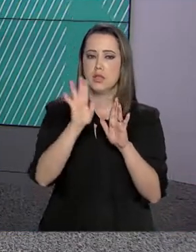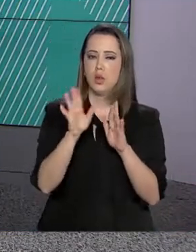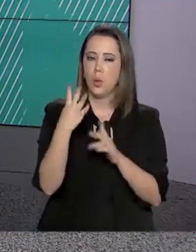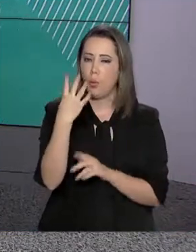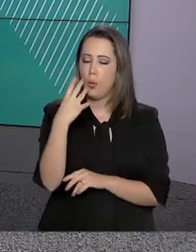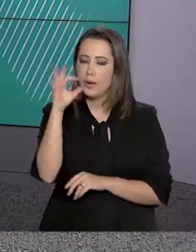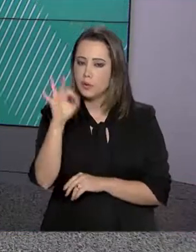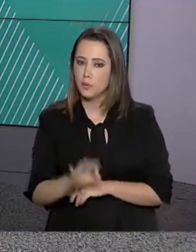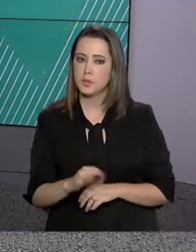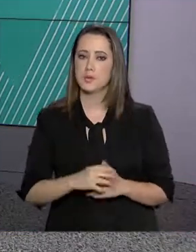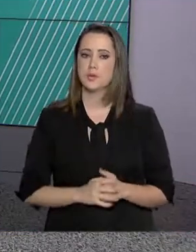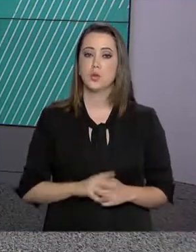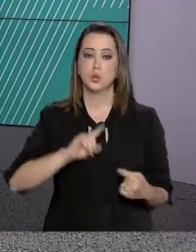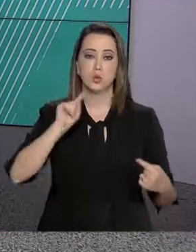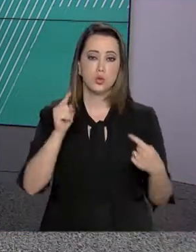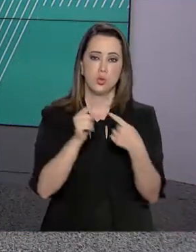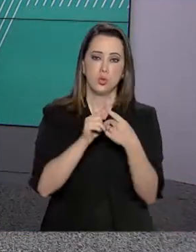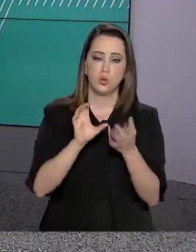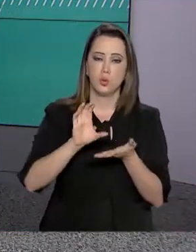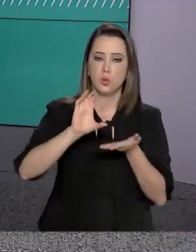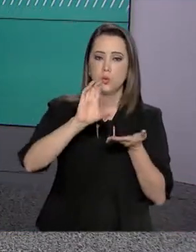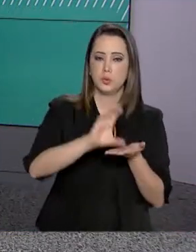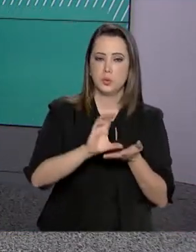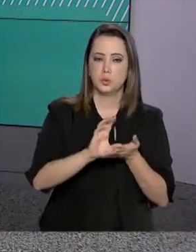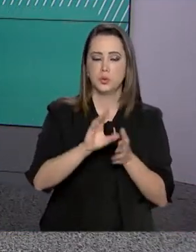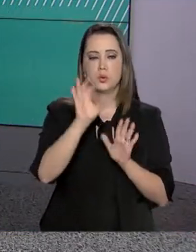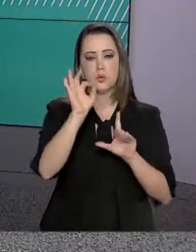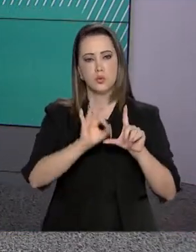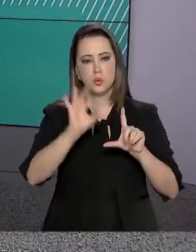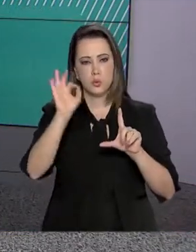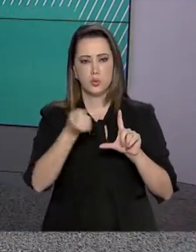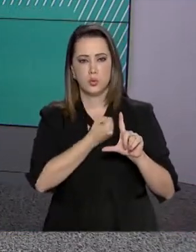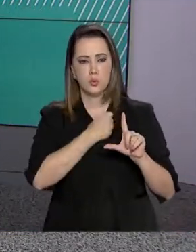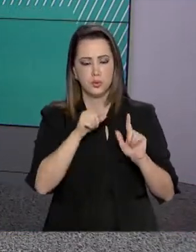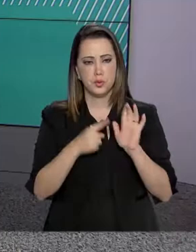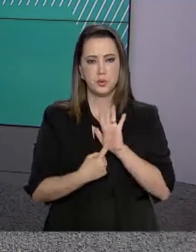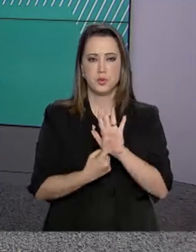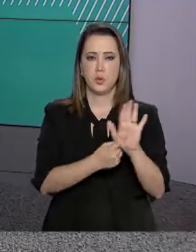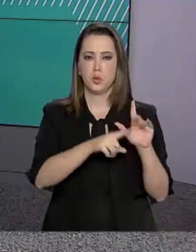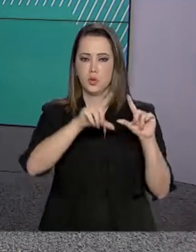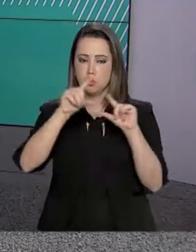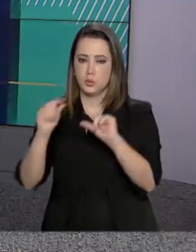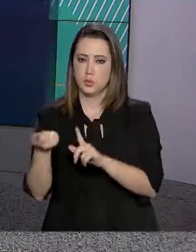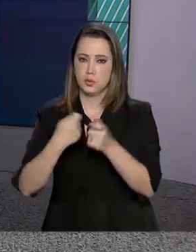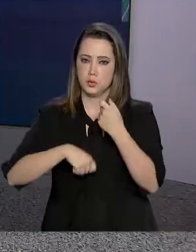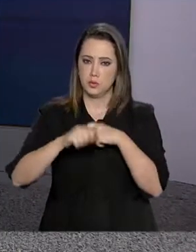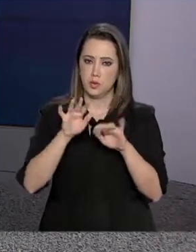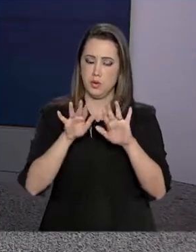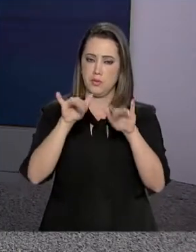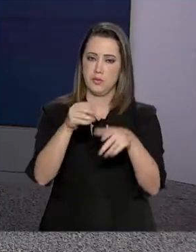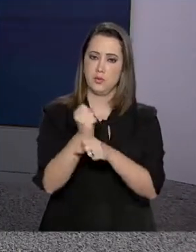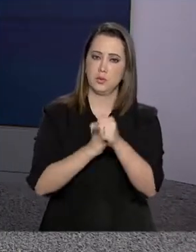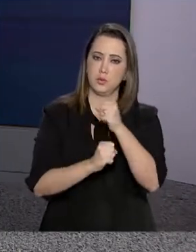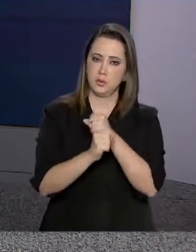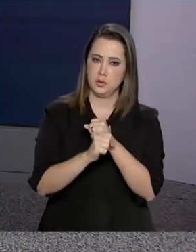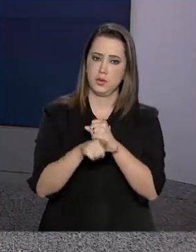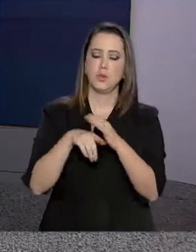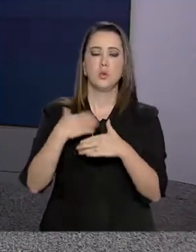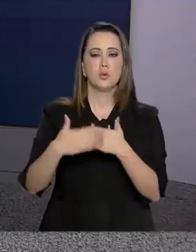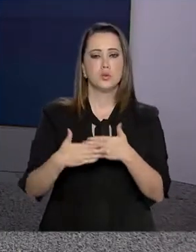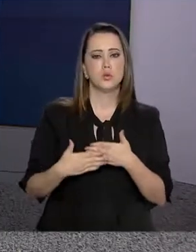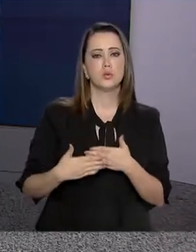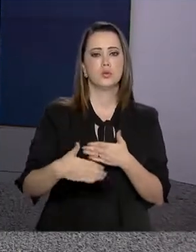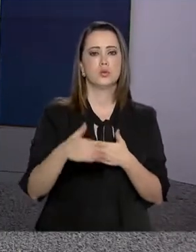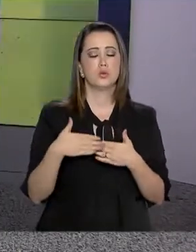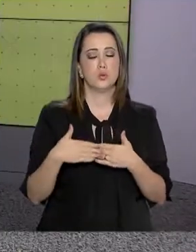4%. De acordo com o Comitê, os indicadores mostram que o esfriamento da economia no final do ano passado teve